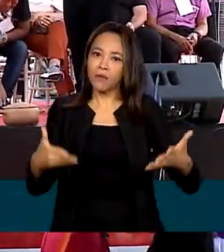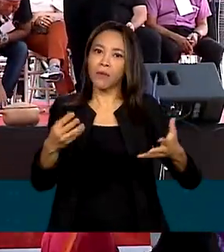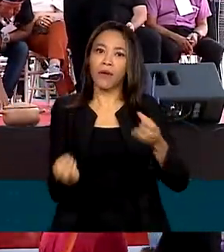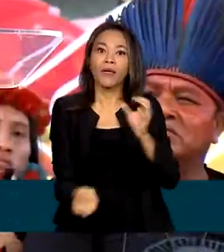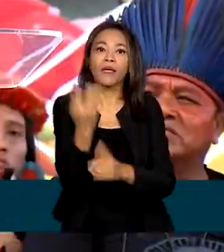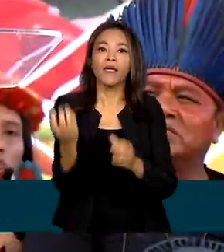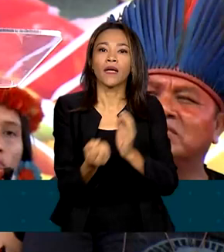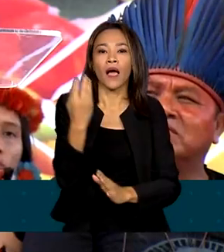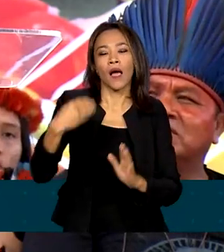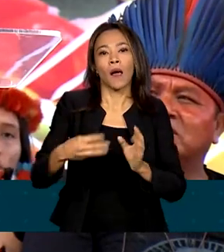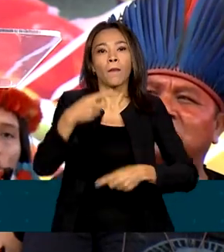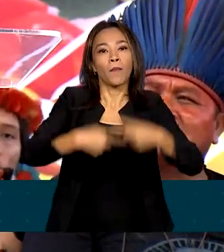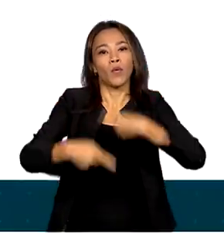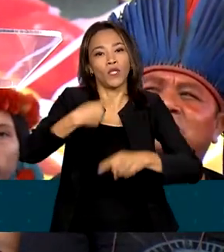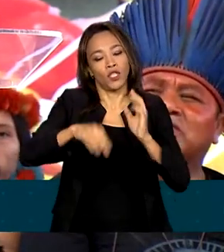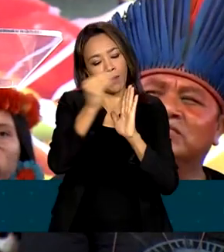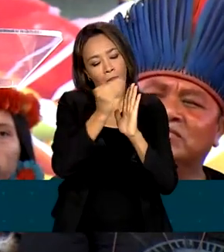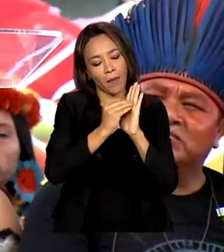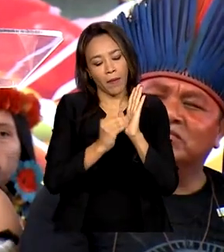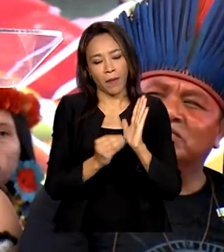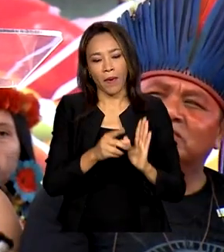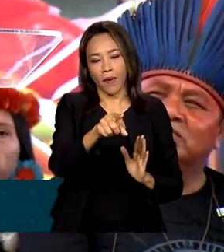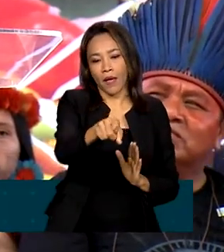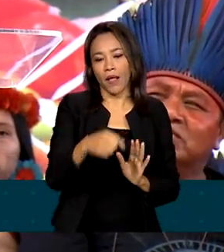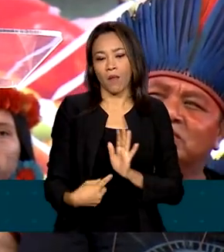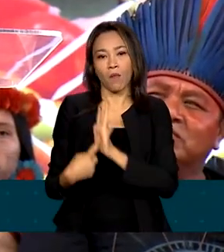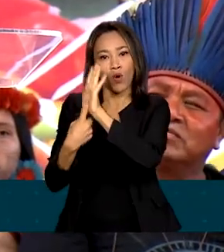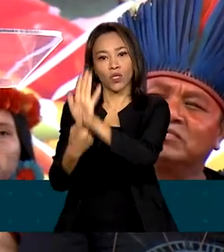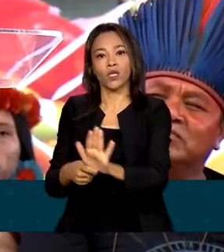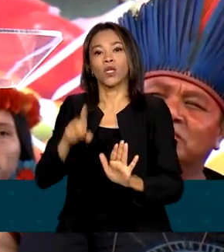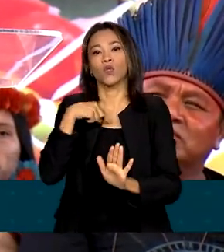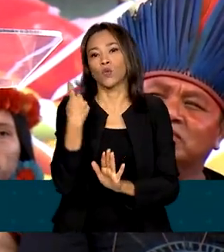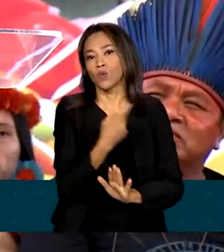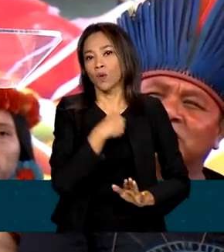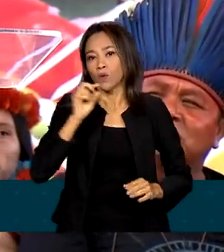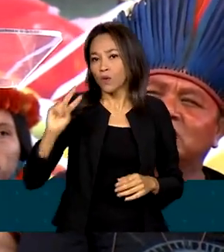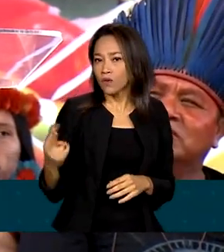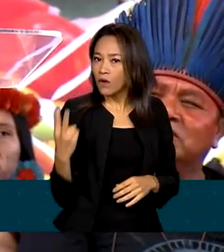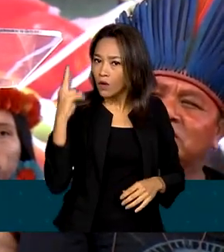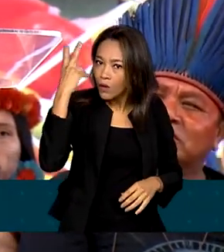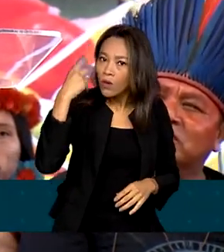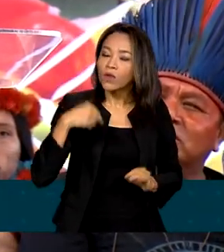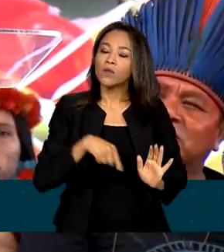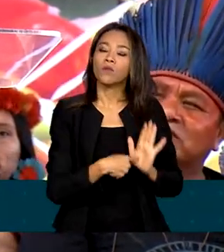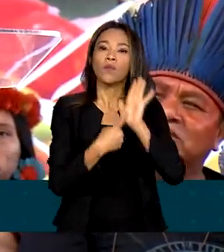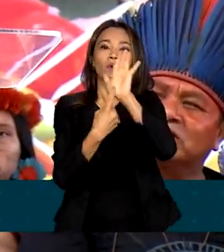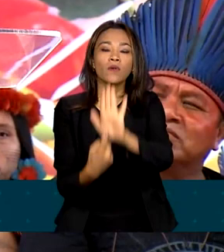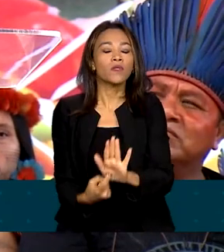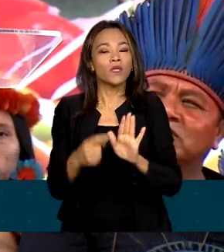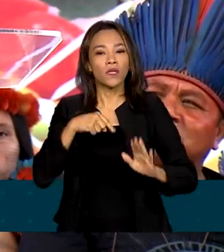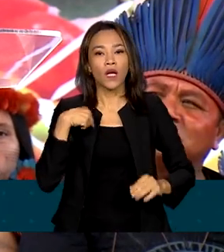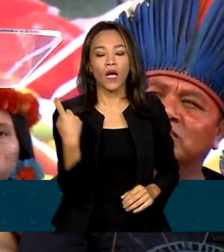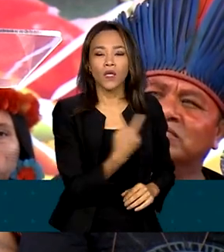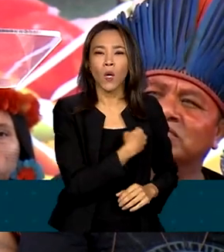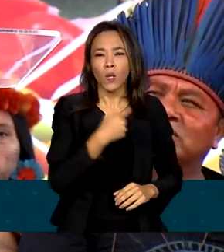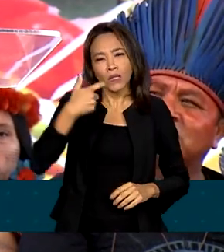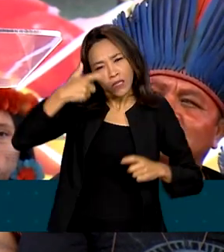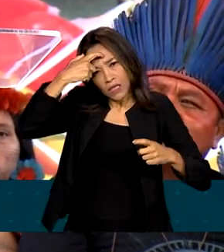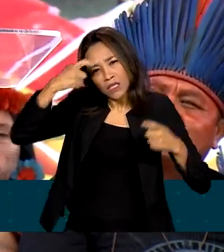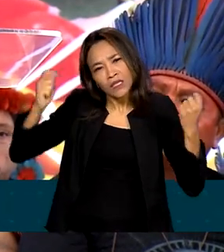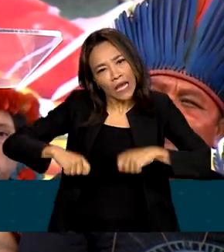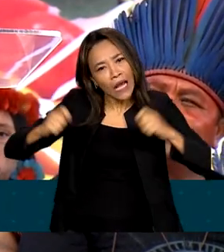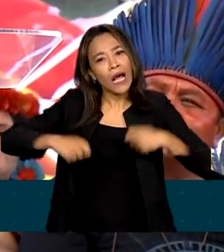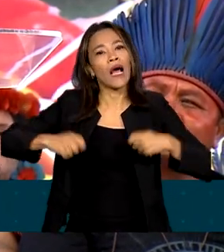públicas. Reconstruir, mostrando os nossos valores indígenas, mostrando a nossa capacidade,